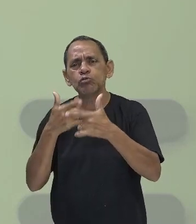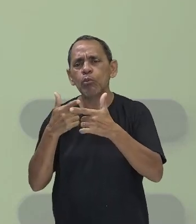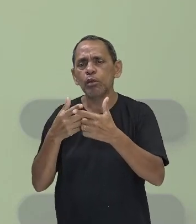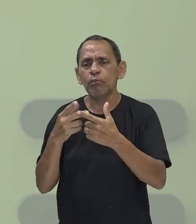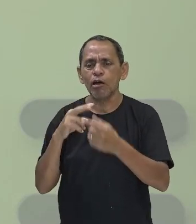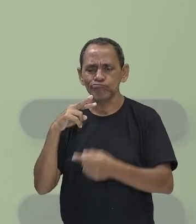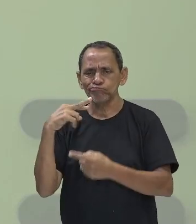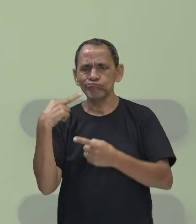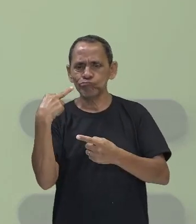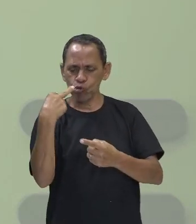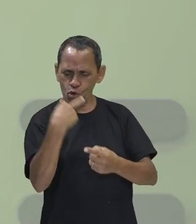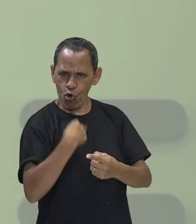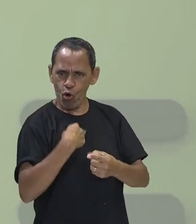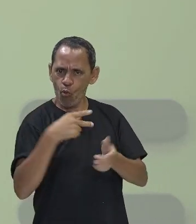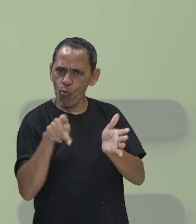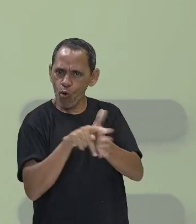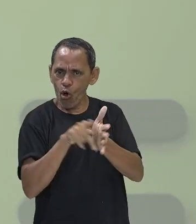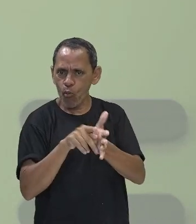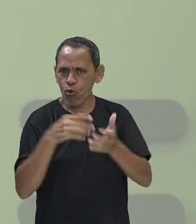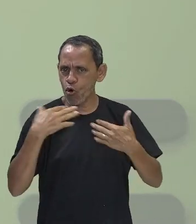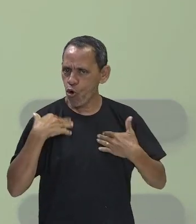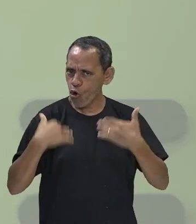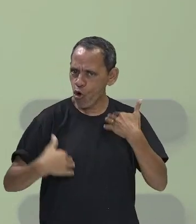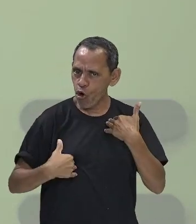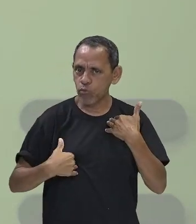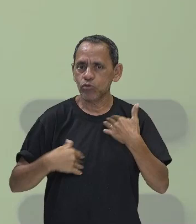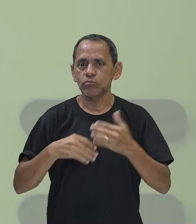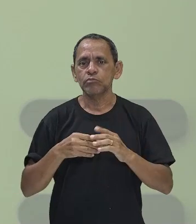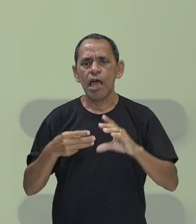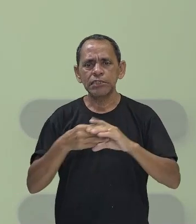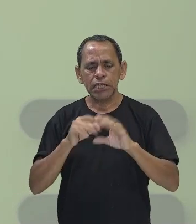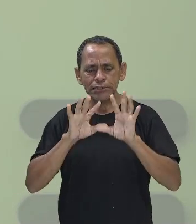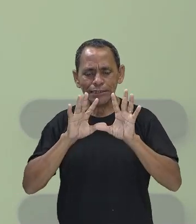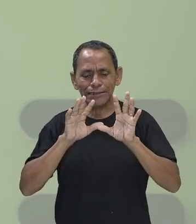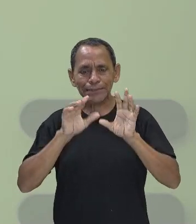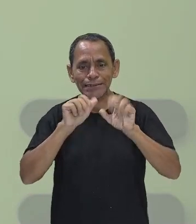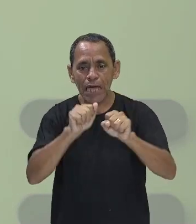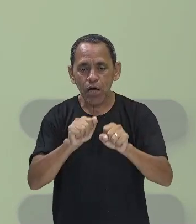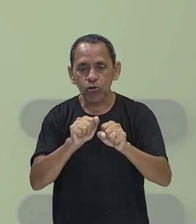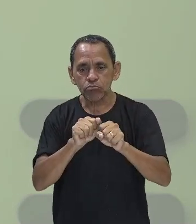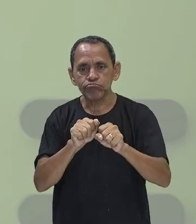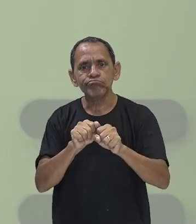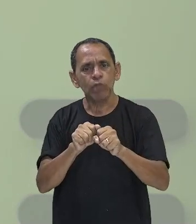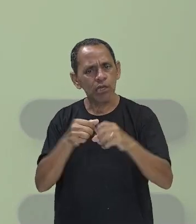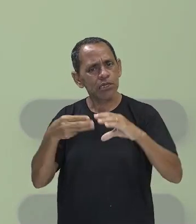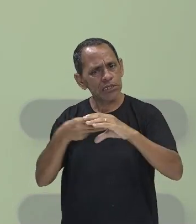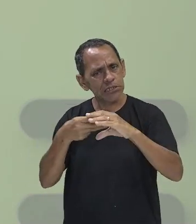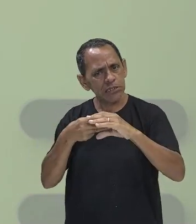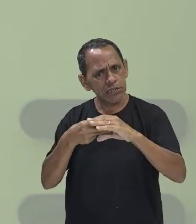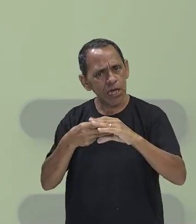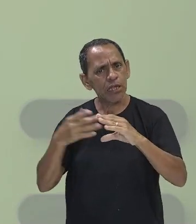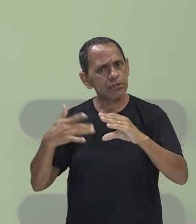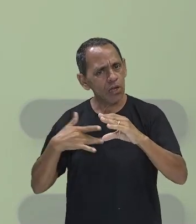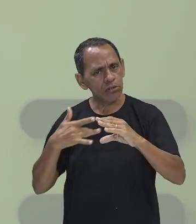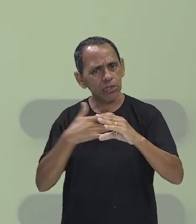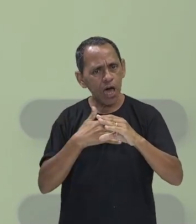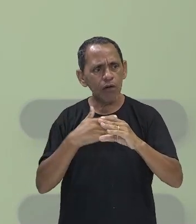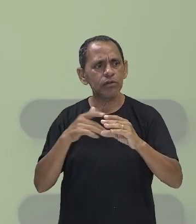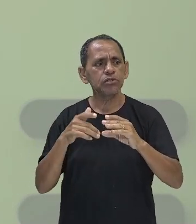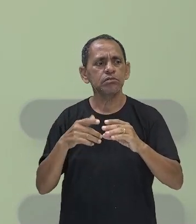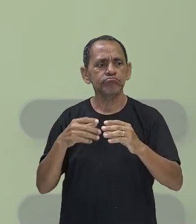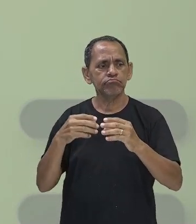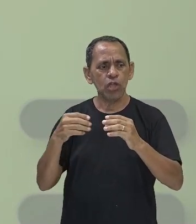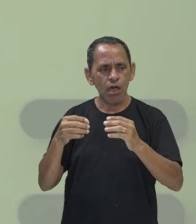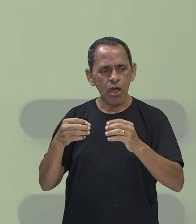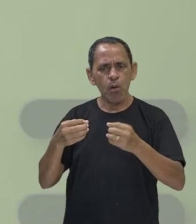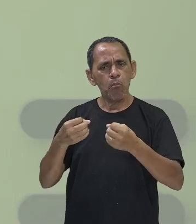de sabotagem do nosso próprio corpo, porque elas vão atacar células saudáveis. Então, vamos